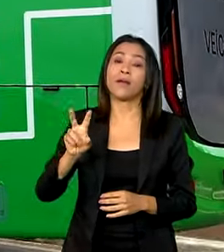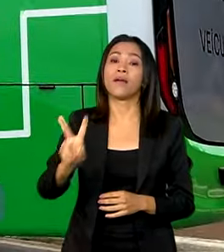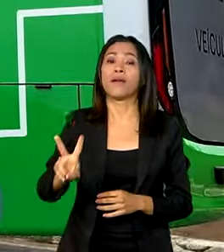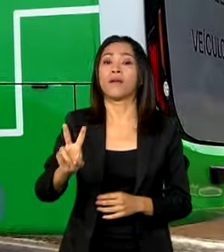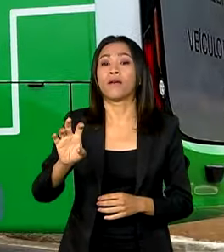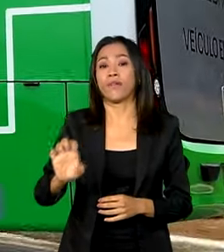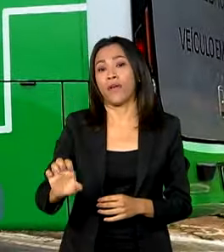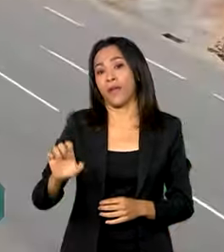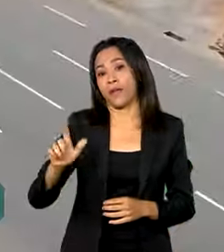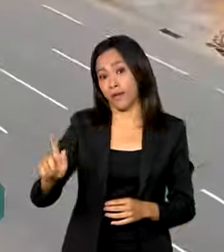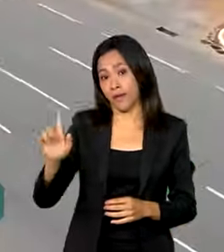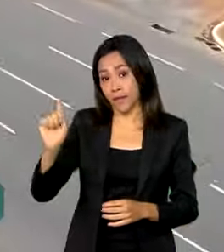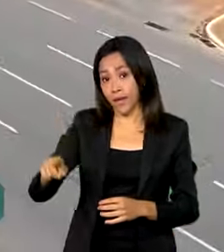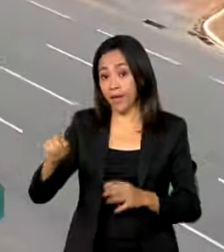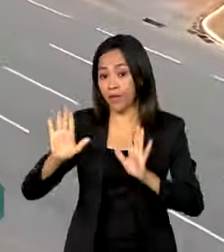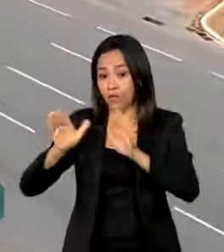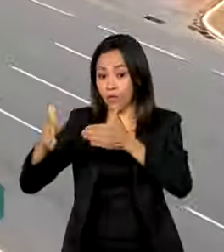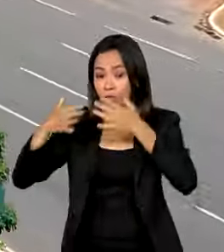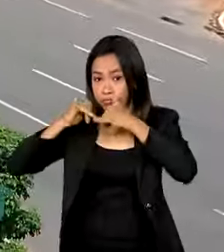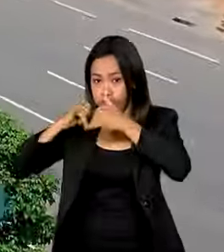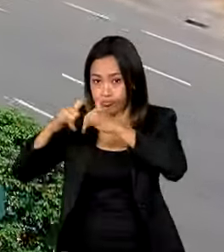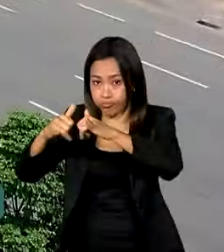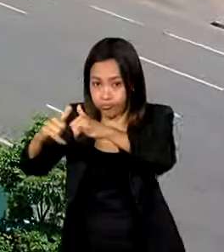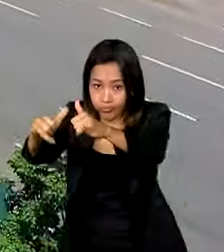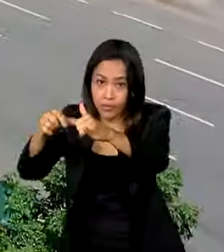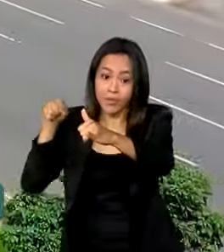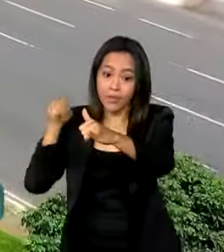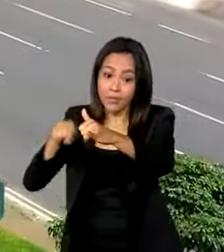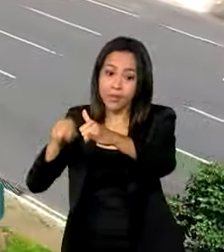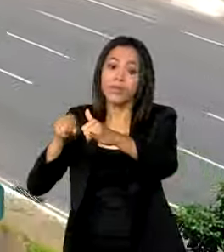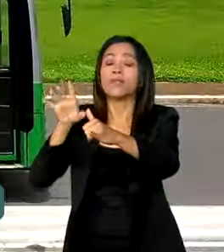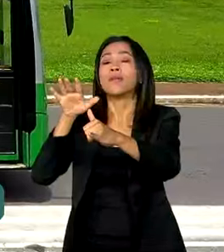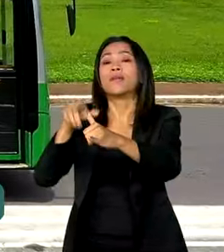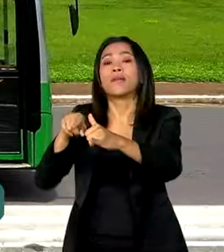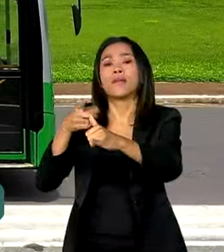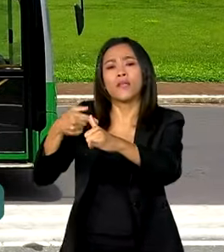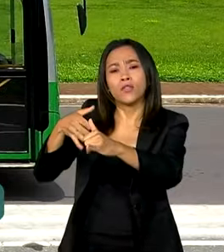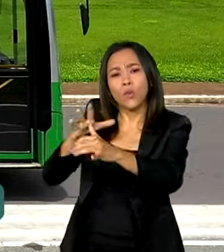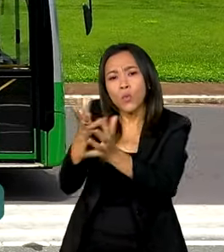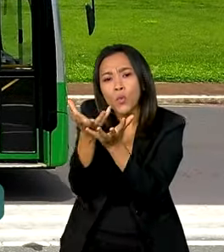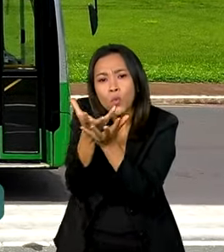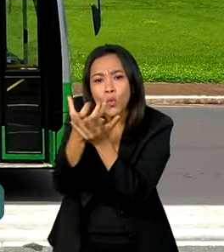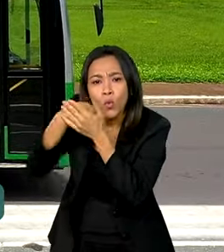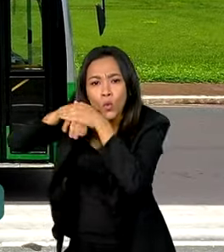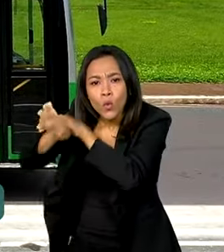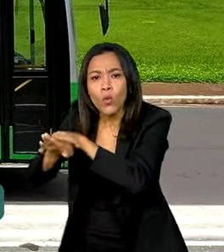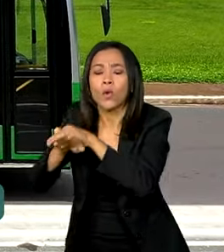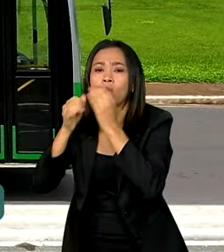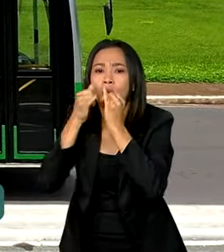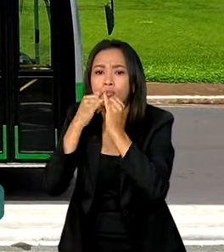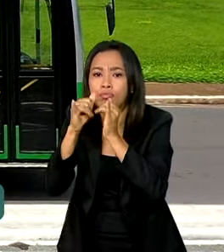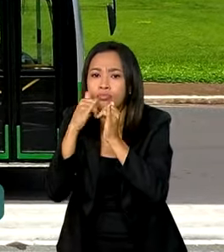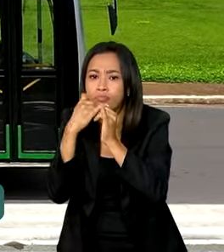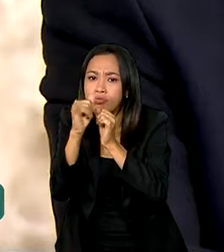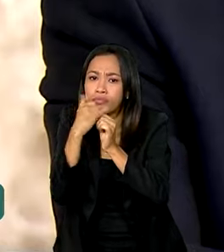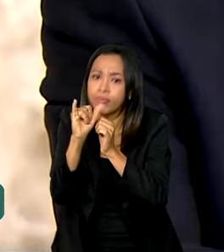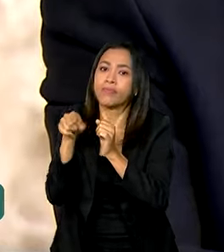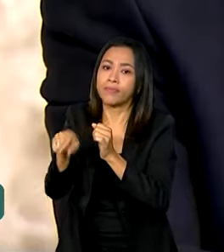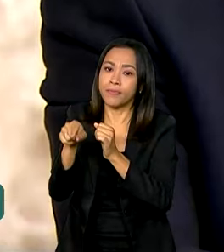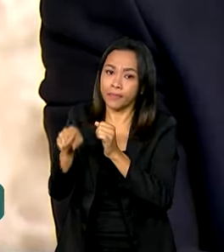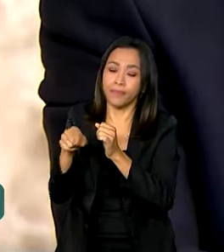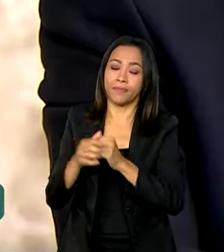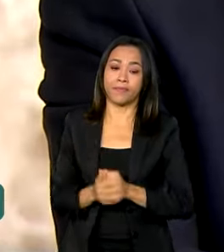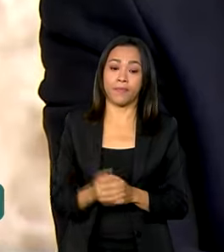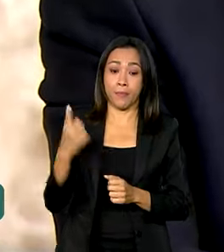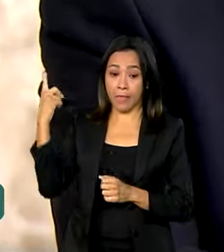equipamentos elétricos, que investe na produção de sistemas de armazenamento de energia, como baterias elétricas. Os